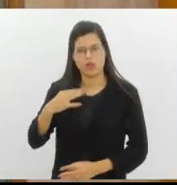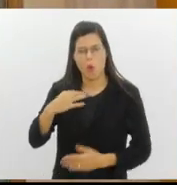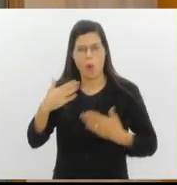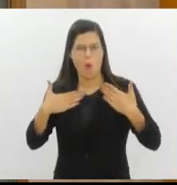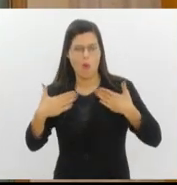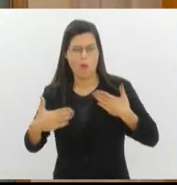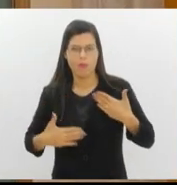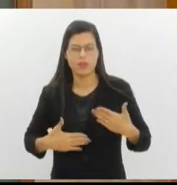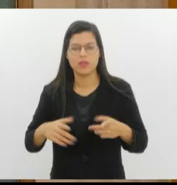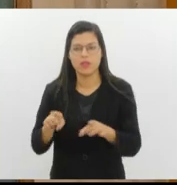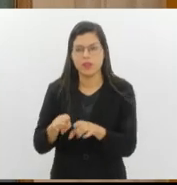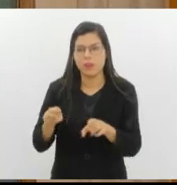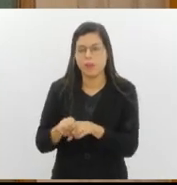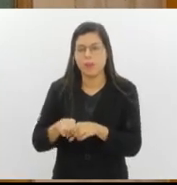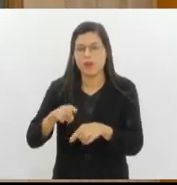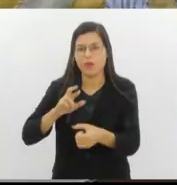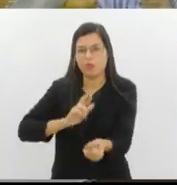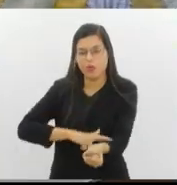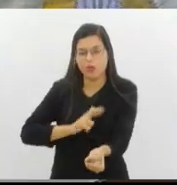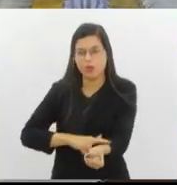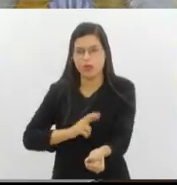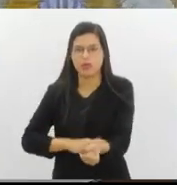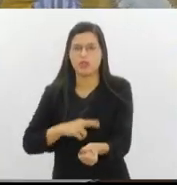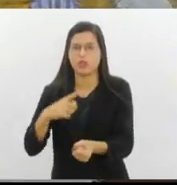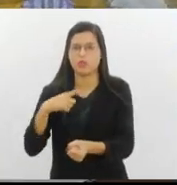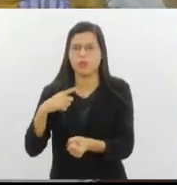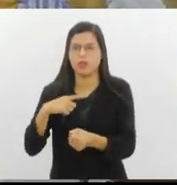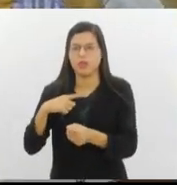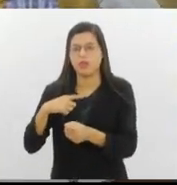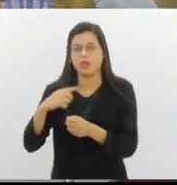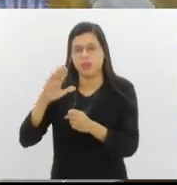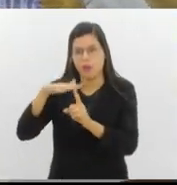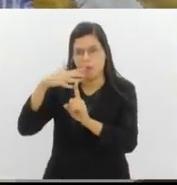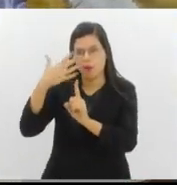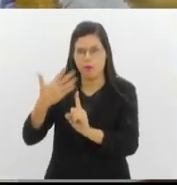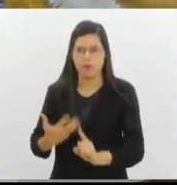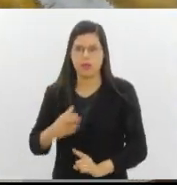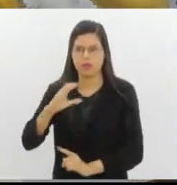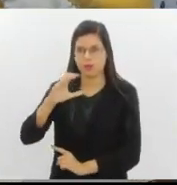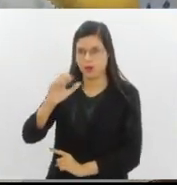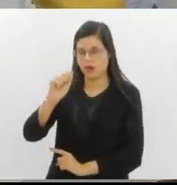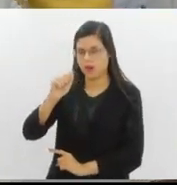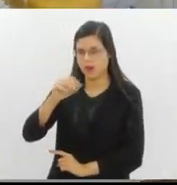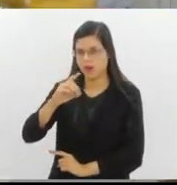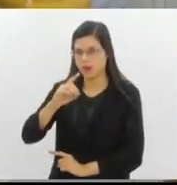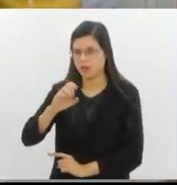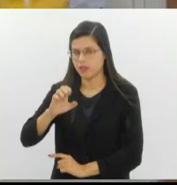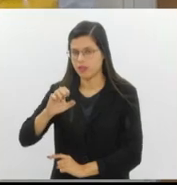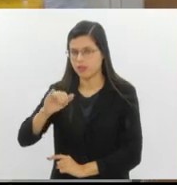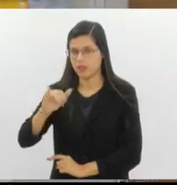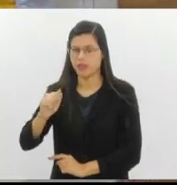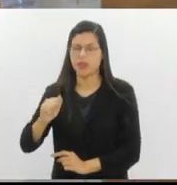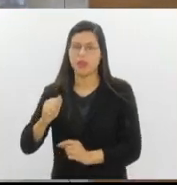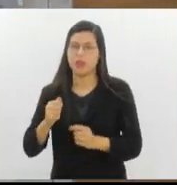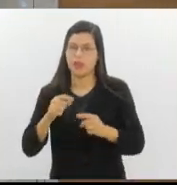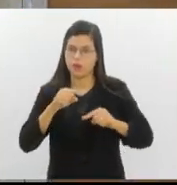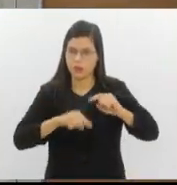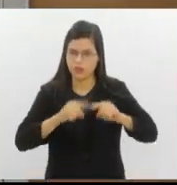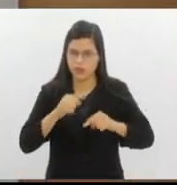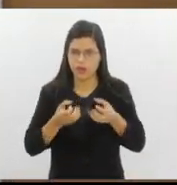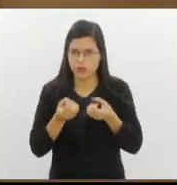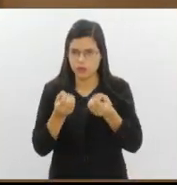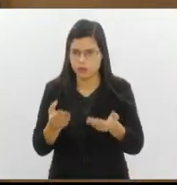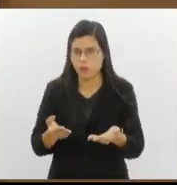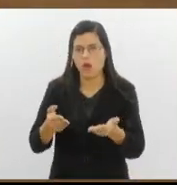telas de sambistas pintores e uma homenagem à gremiação criada por Candeia. A maioria das peças foi doada à instituição pelos próprios